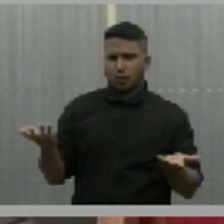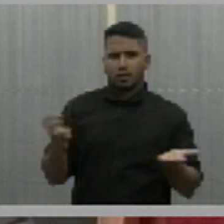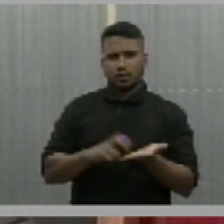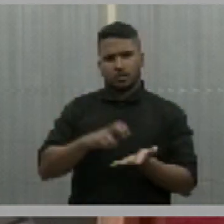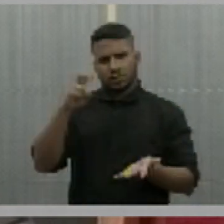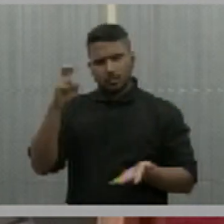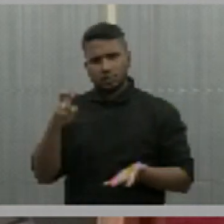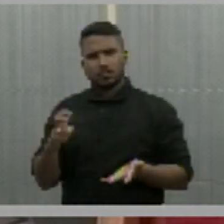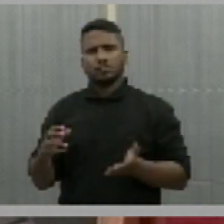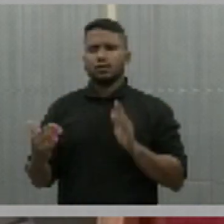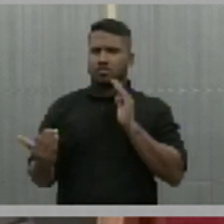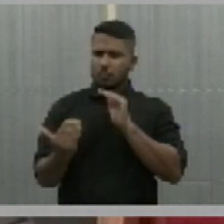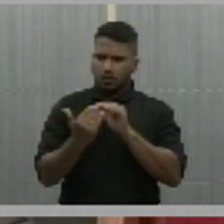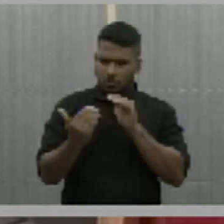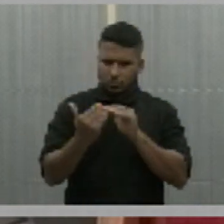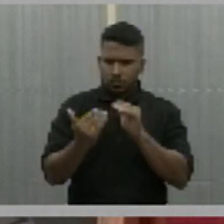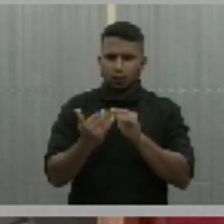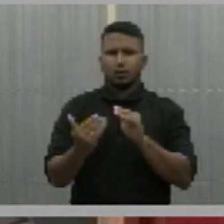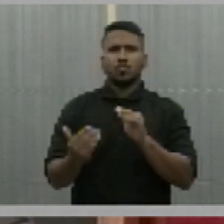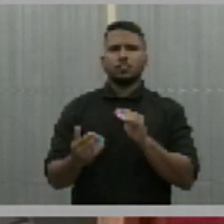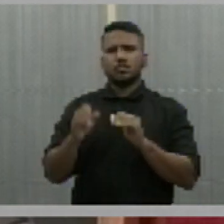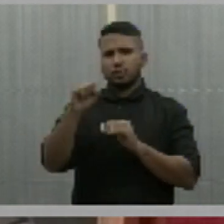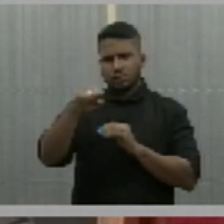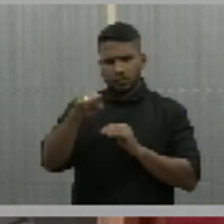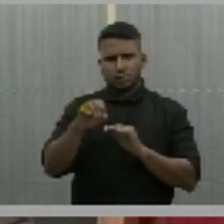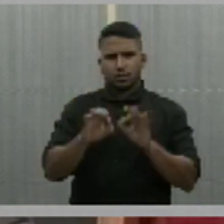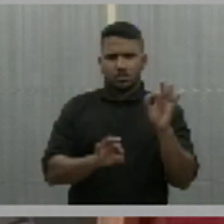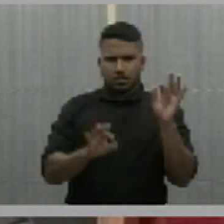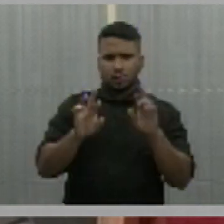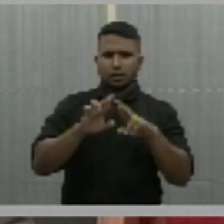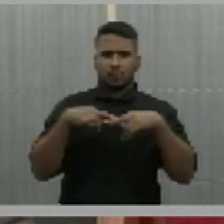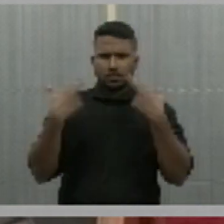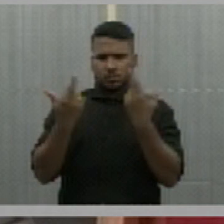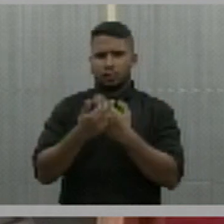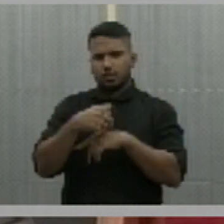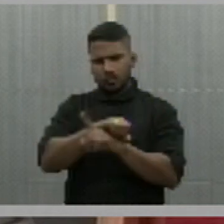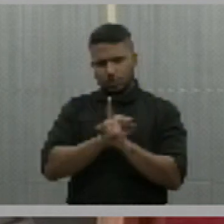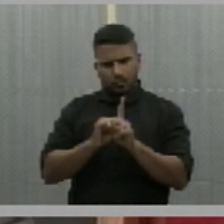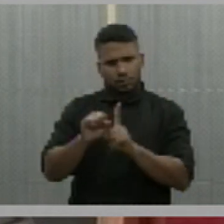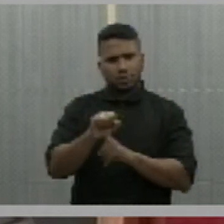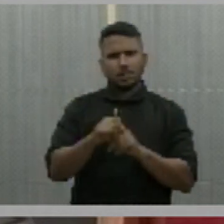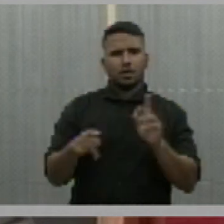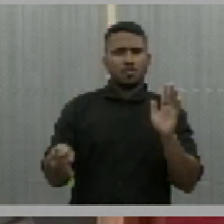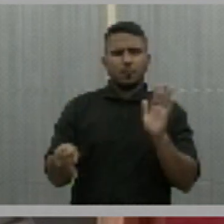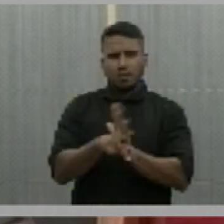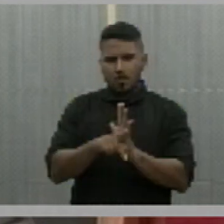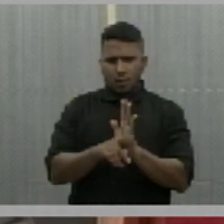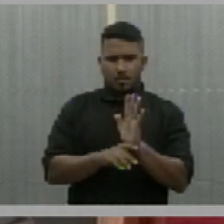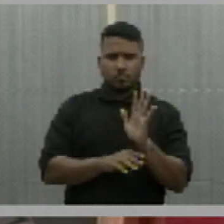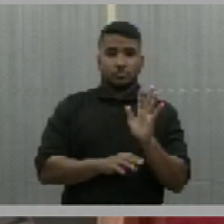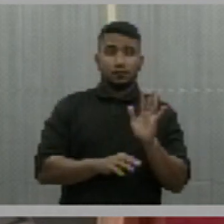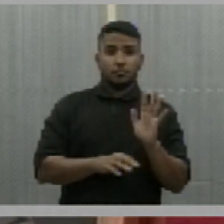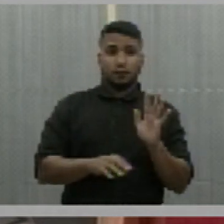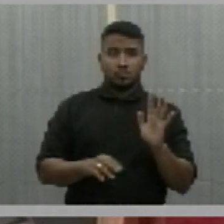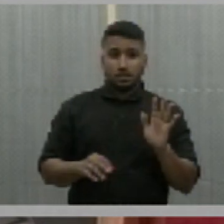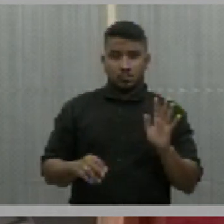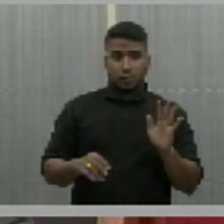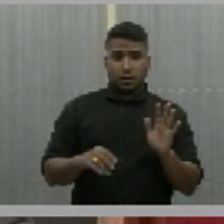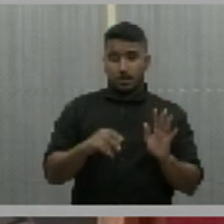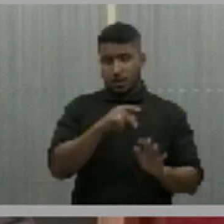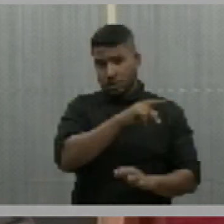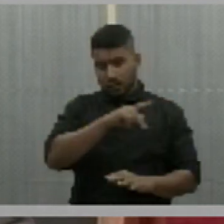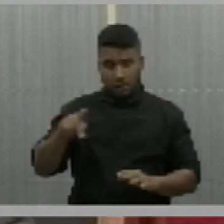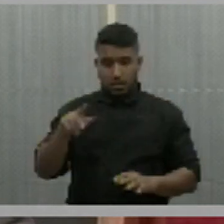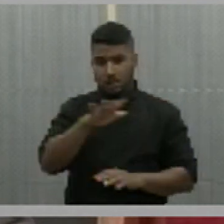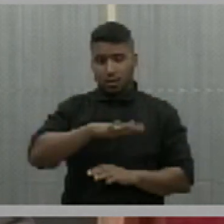que concordou com a realização da audiência pública, da própria condução, da presidência da comissão de